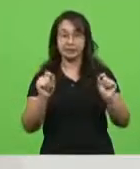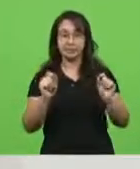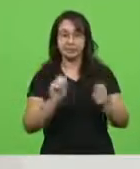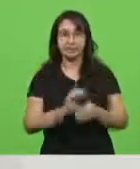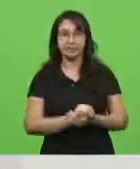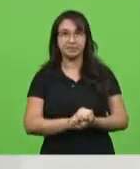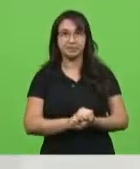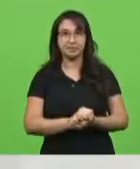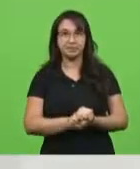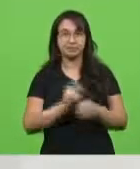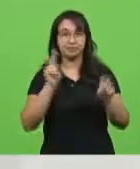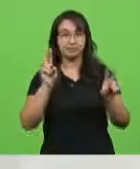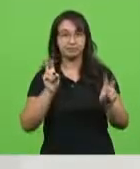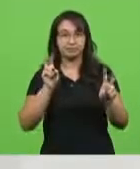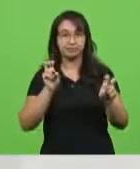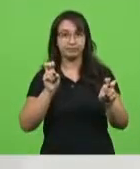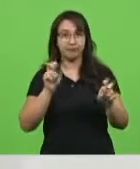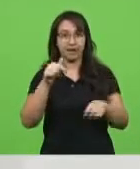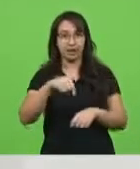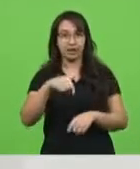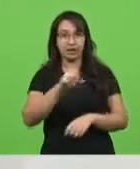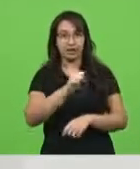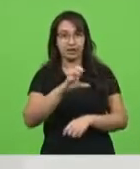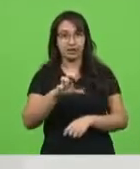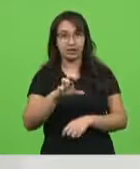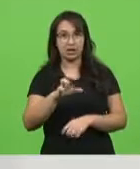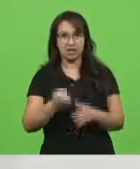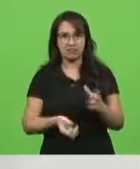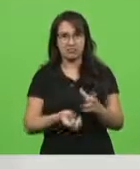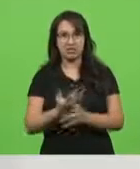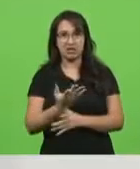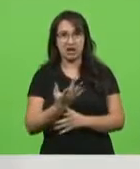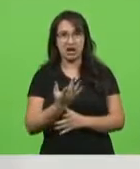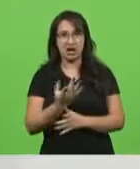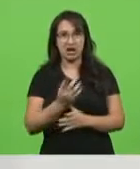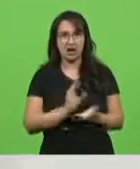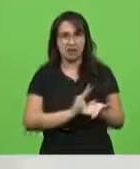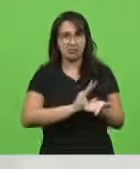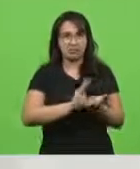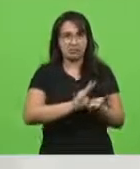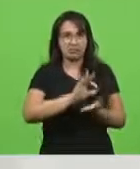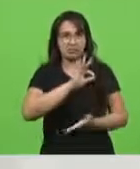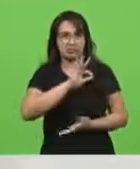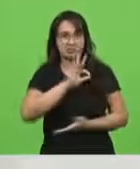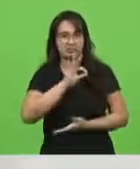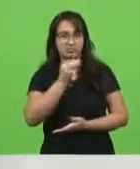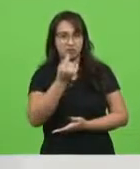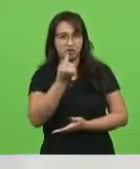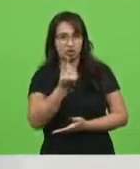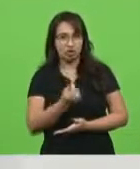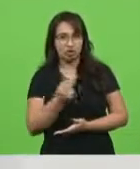Catarina não precisa criar auxílio emergencial porque não há desemprego.